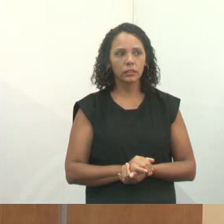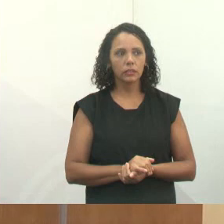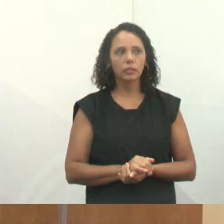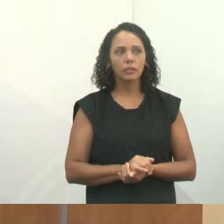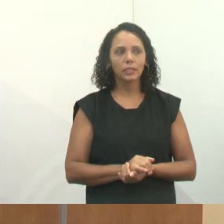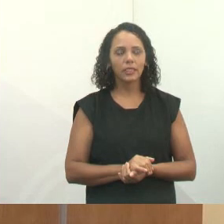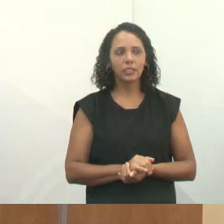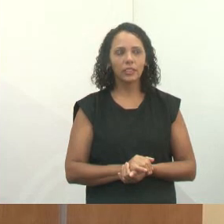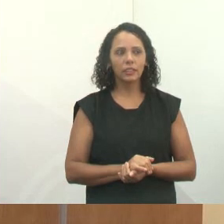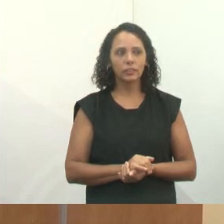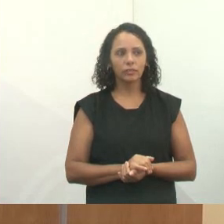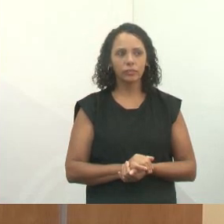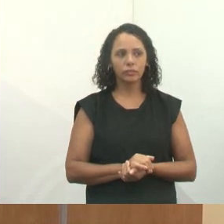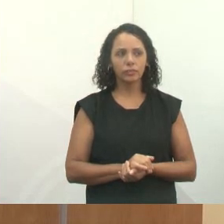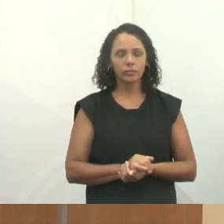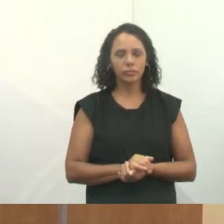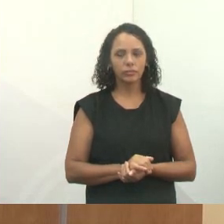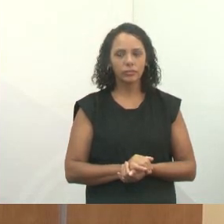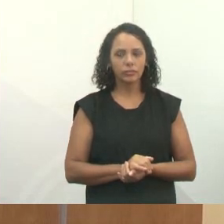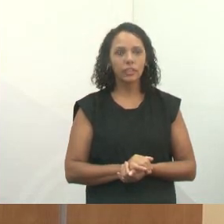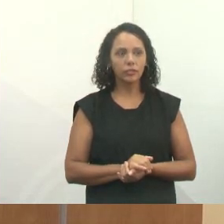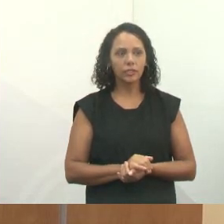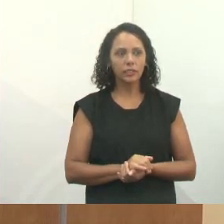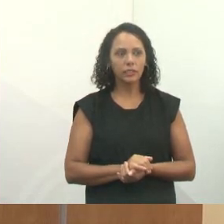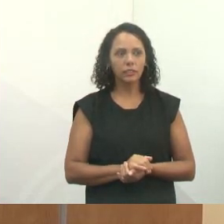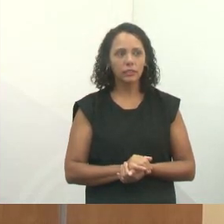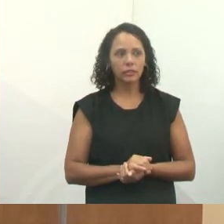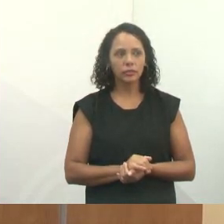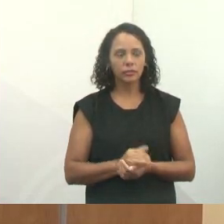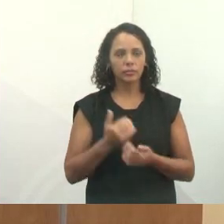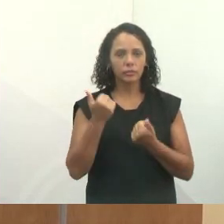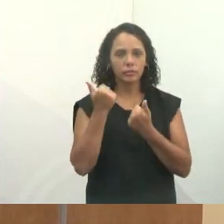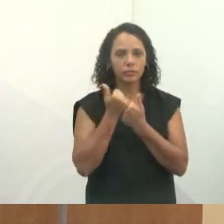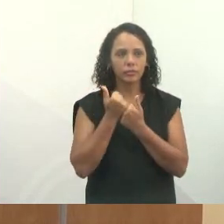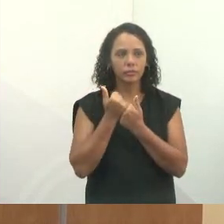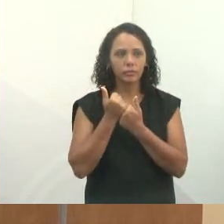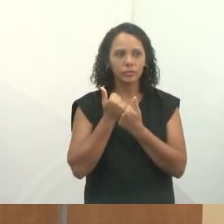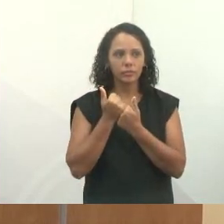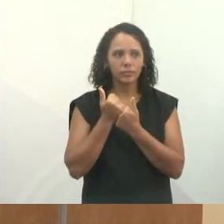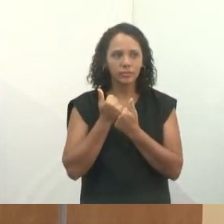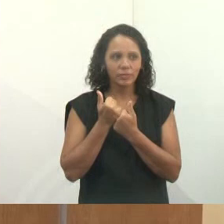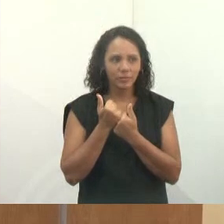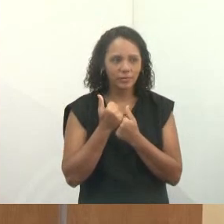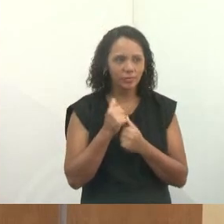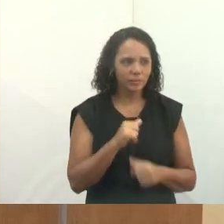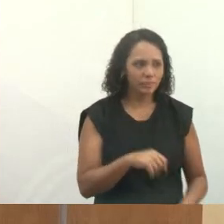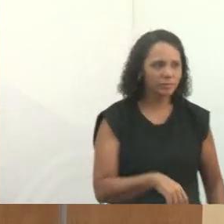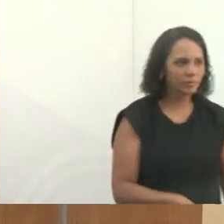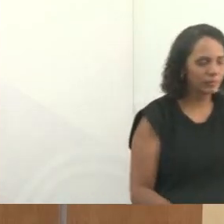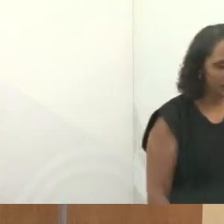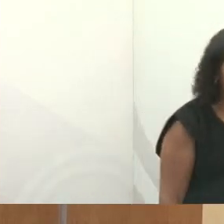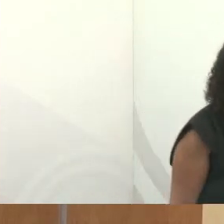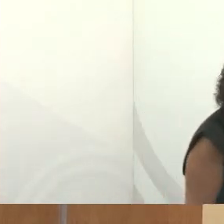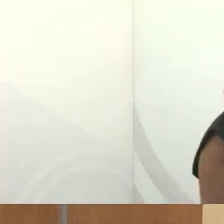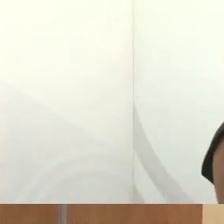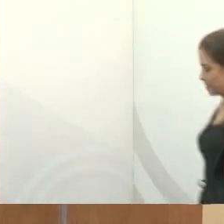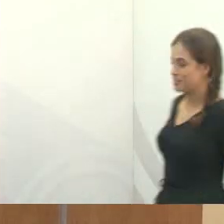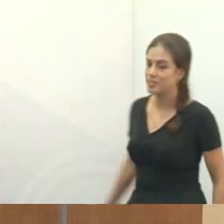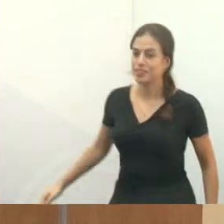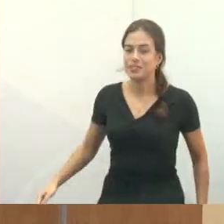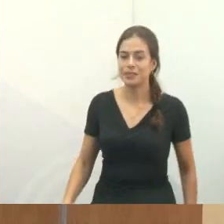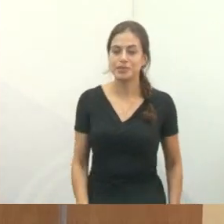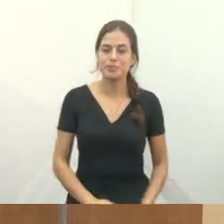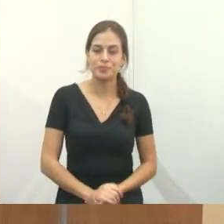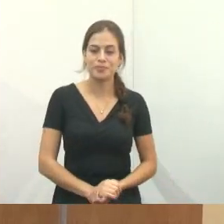acabou colocando aqui nas redes sociais dele, no pessoal. Mas eu quero estar divulgando para você que está em casa nos